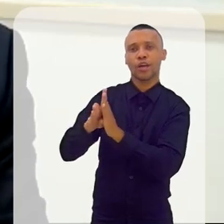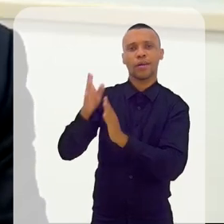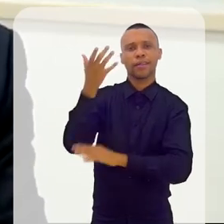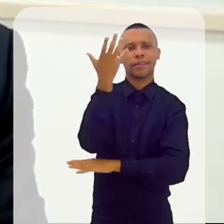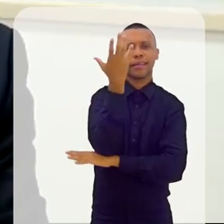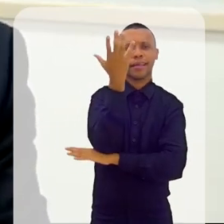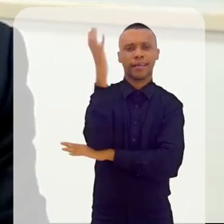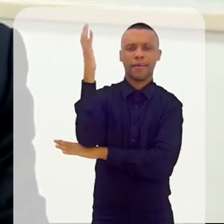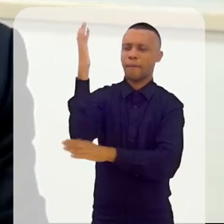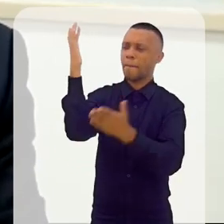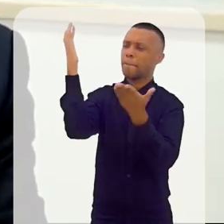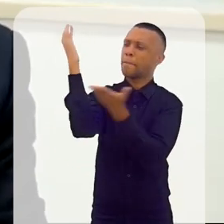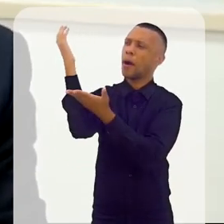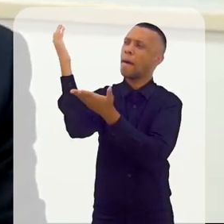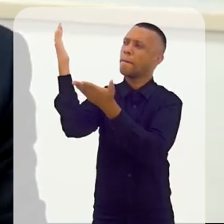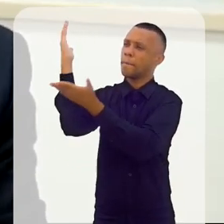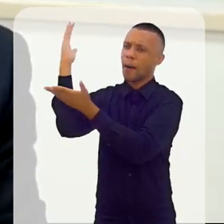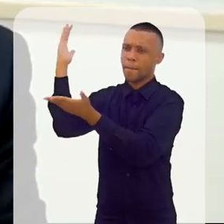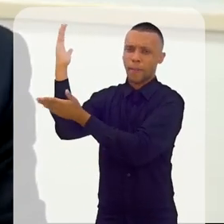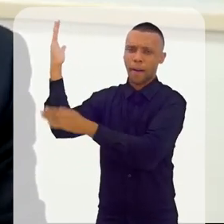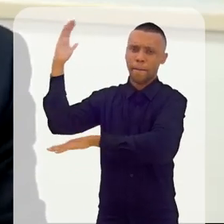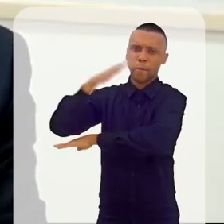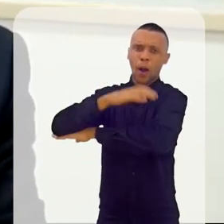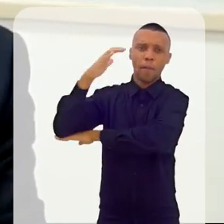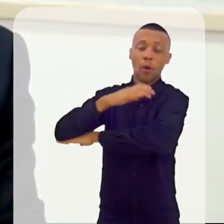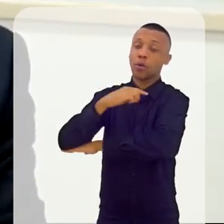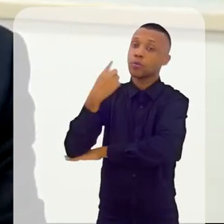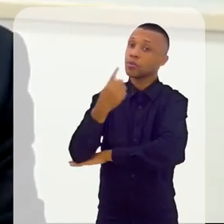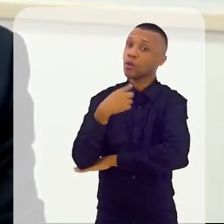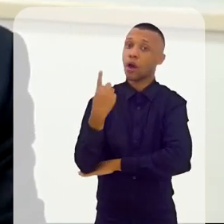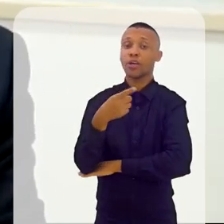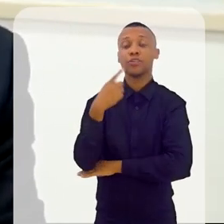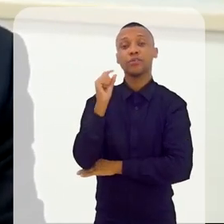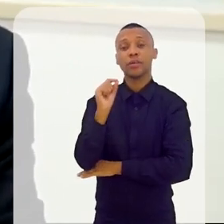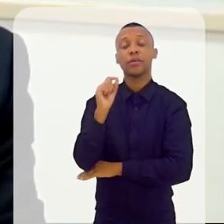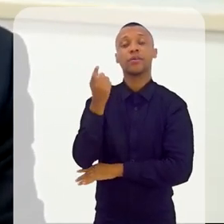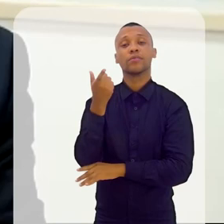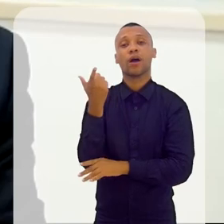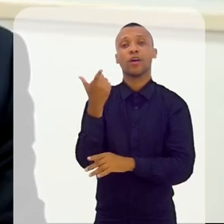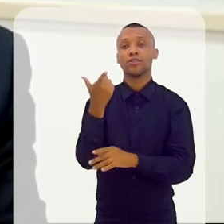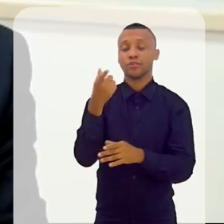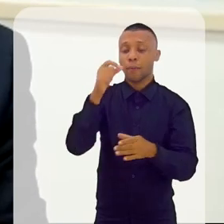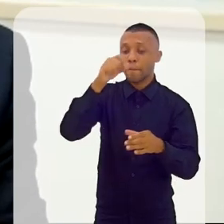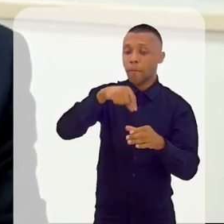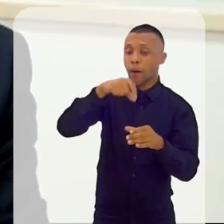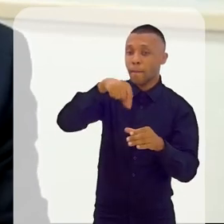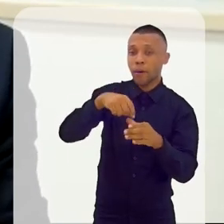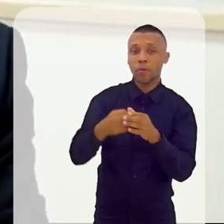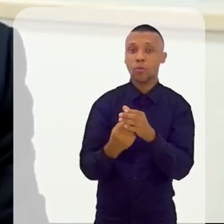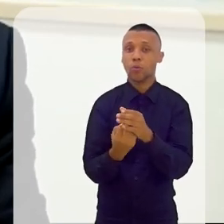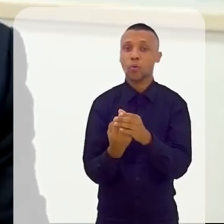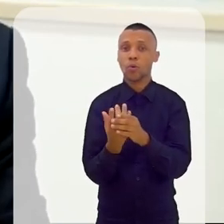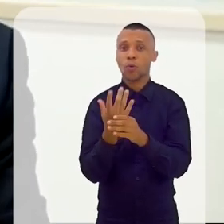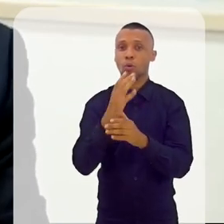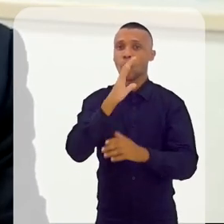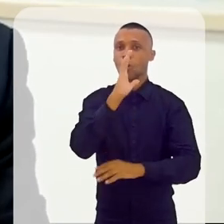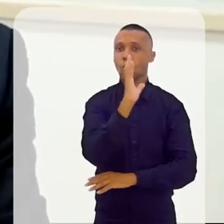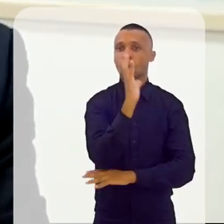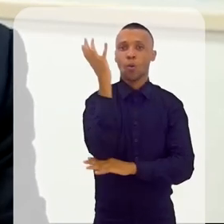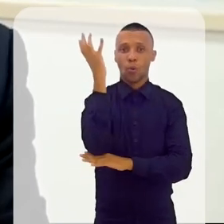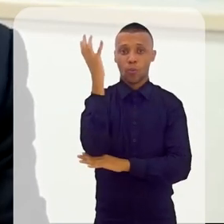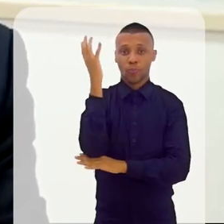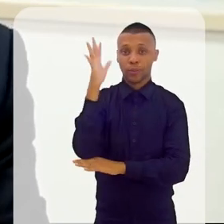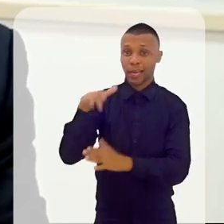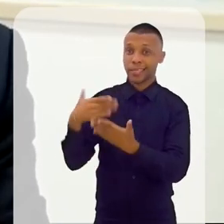árvores, não. Nós plotamos o prédio em função das árvores disponíveis. Então, as árvores que lá